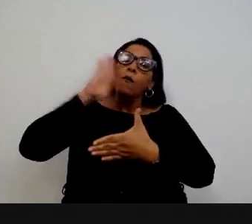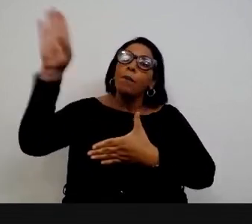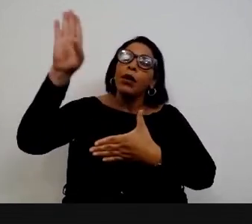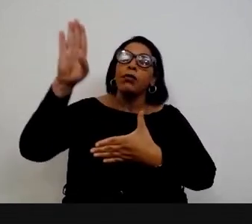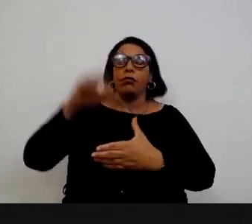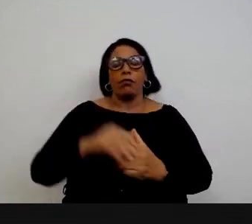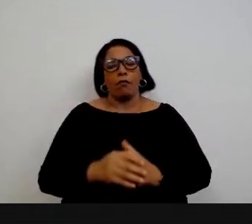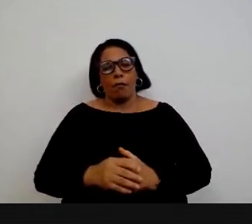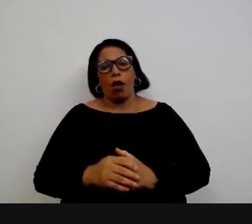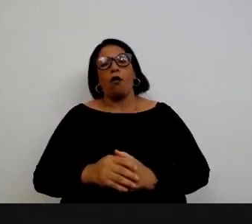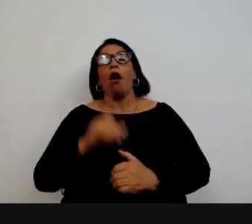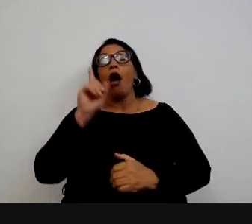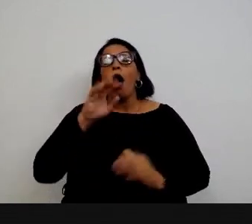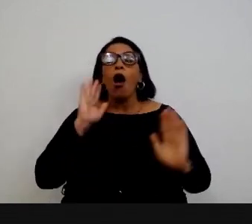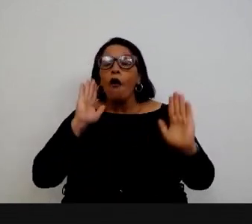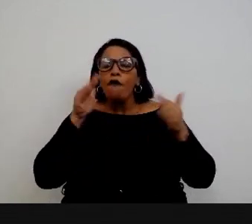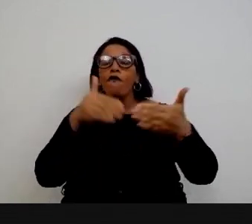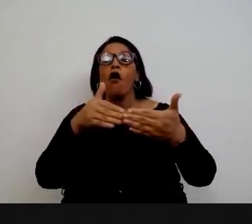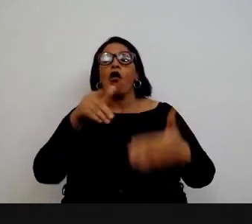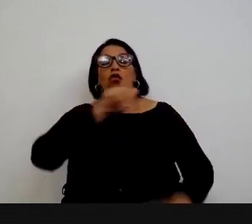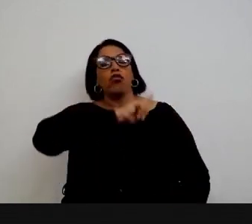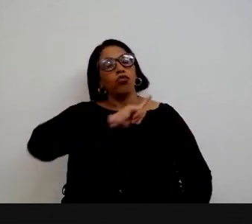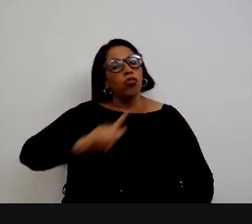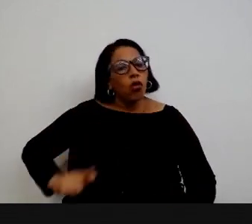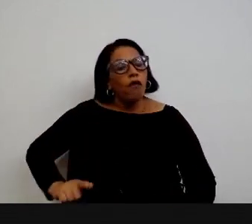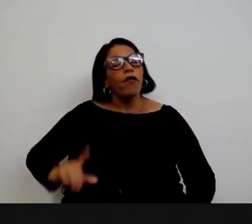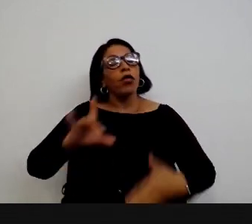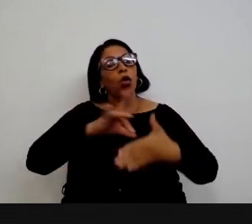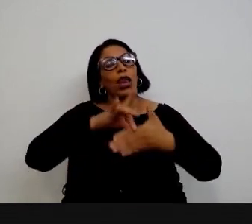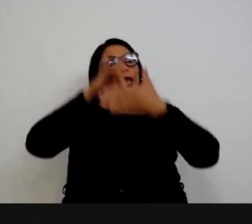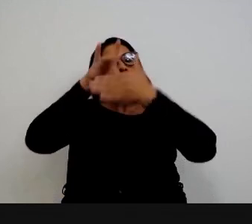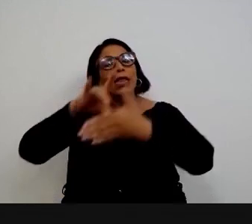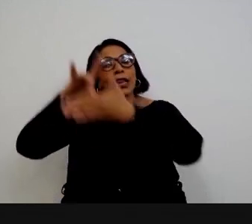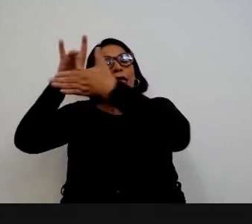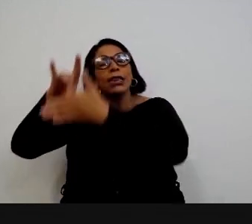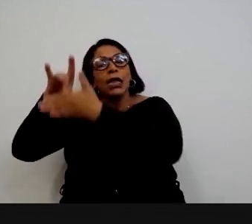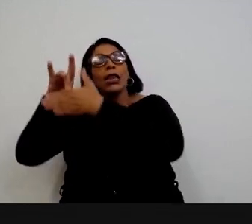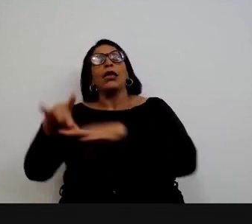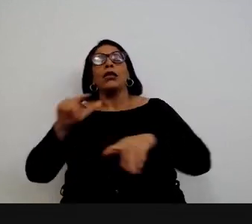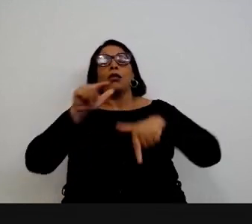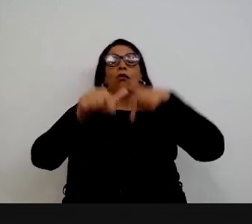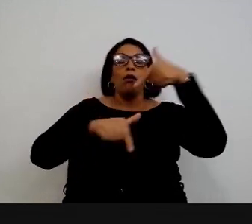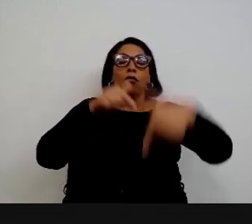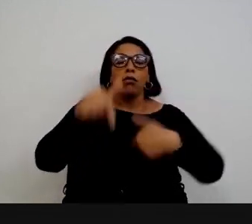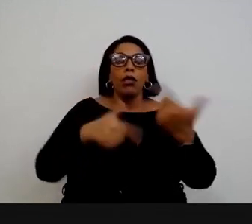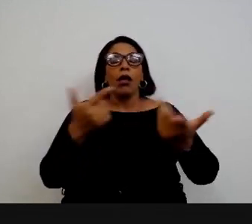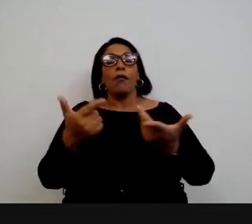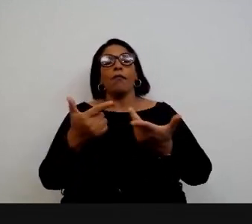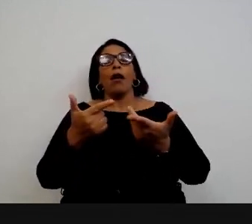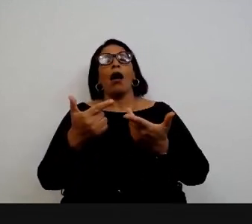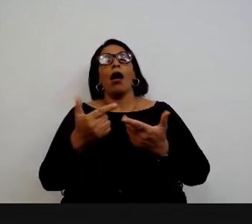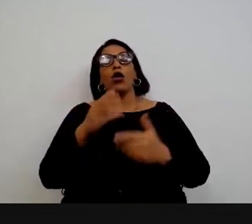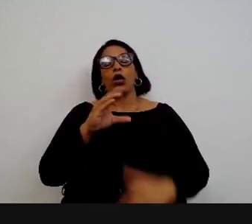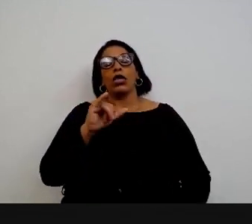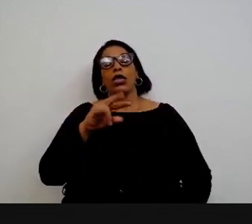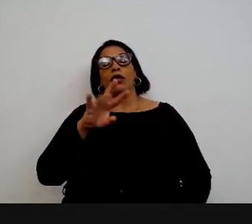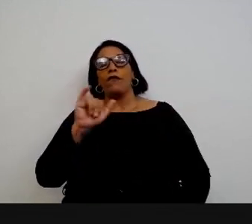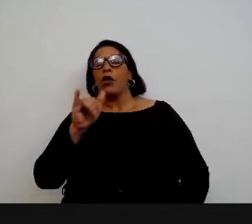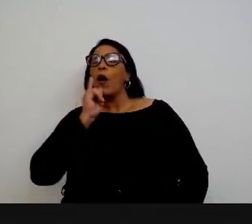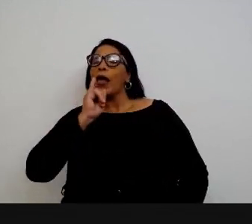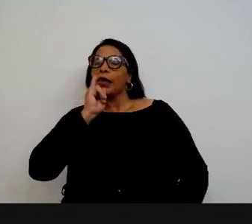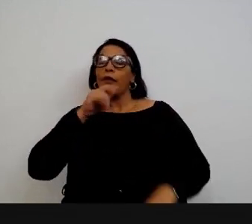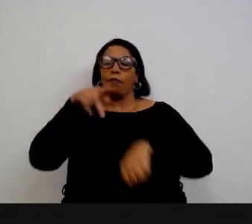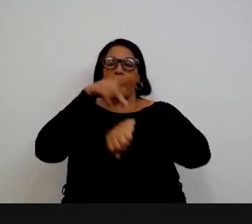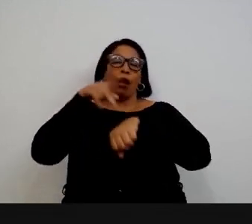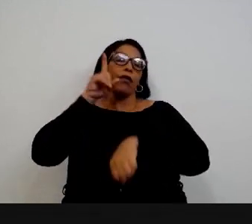lideranças também se tornou um grande foco de governos o serviço civil dos Estados Unidos por